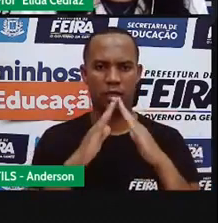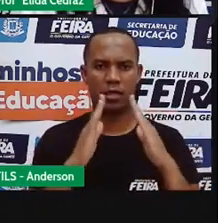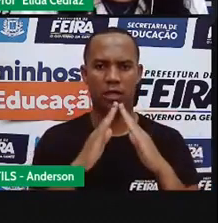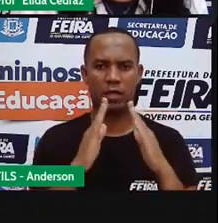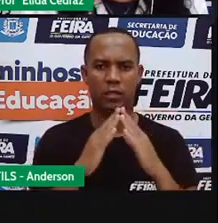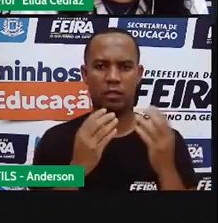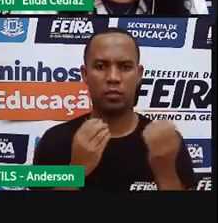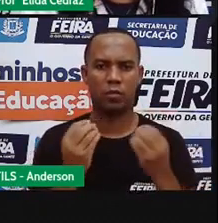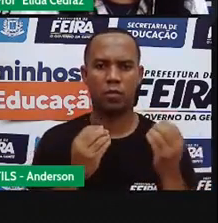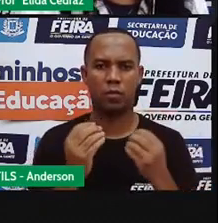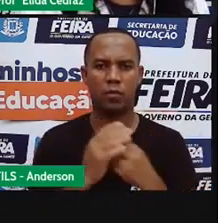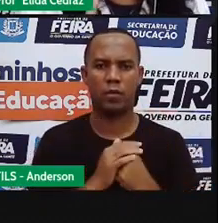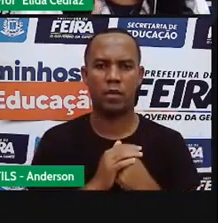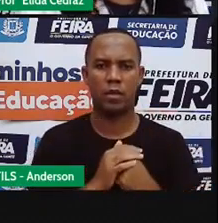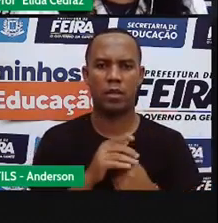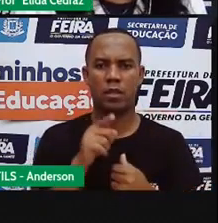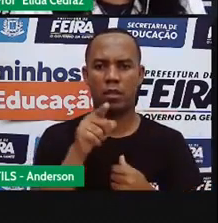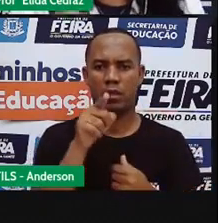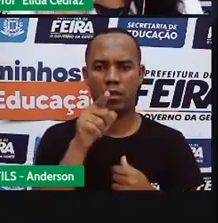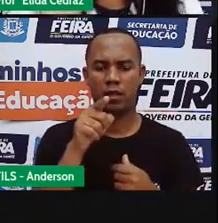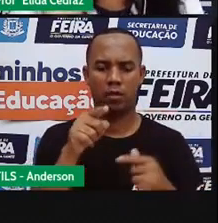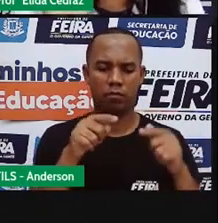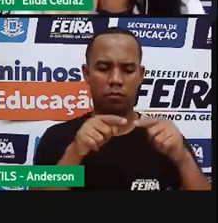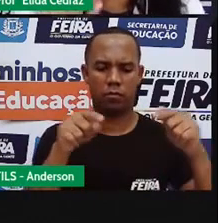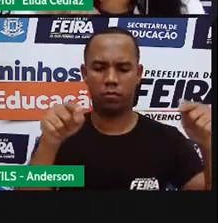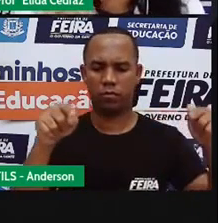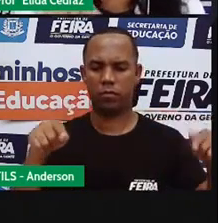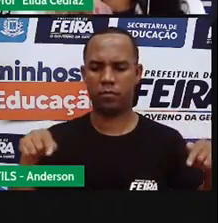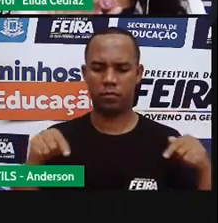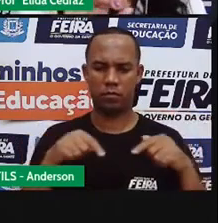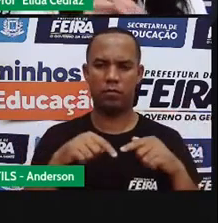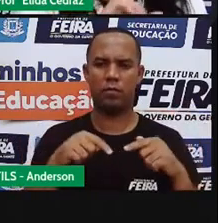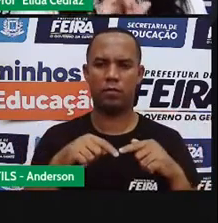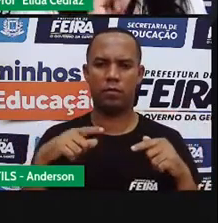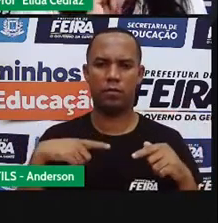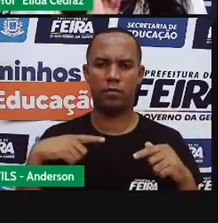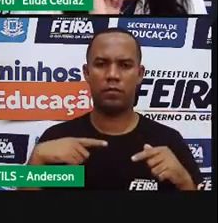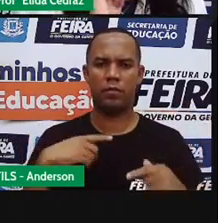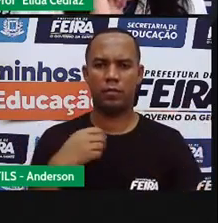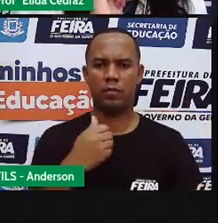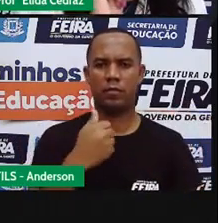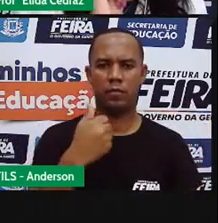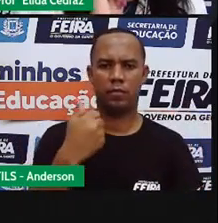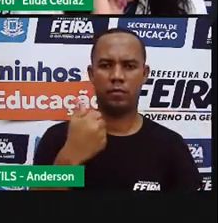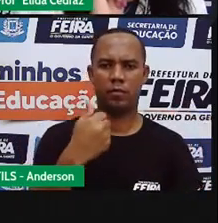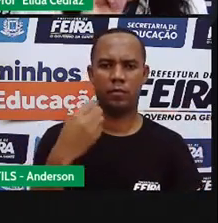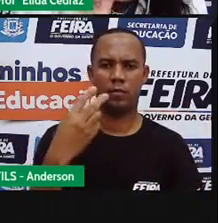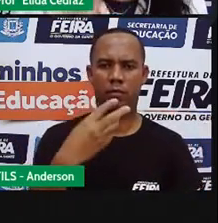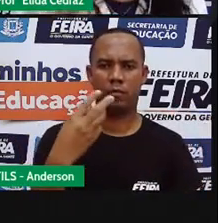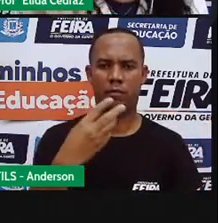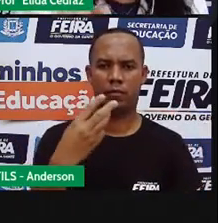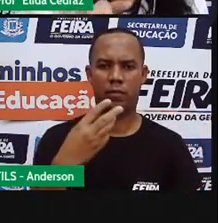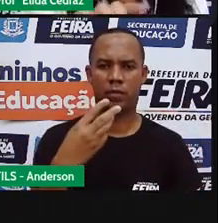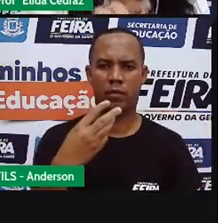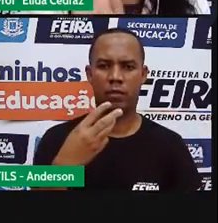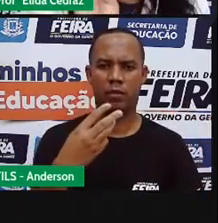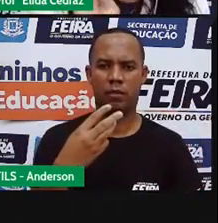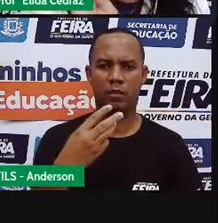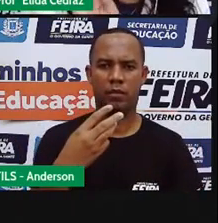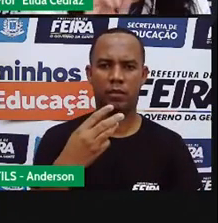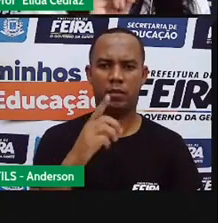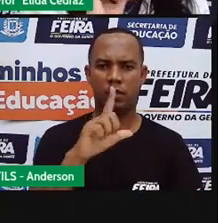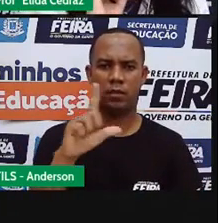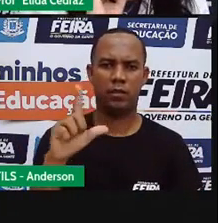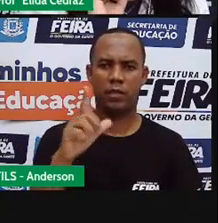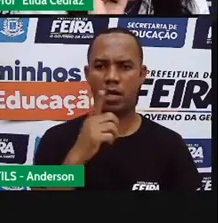O aquário de Marcelo tem a capacidade para 13 litros de água. Você vai escolher